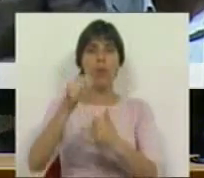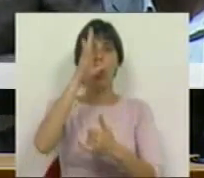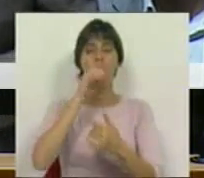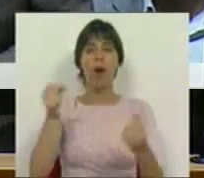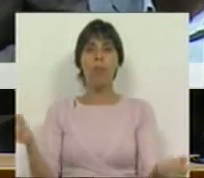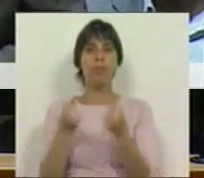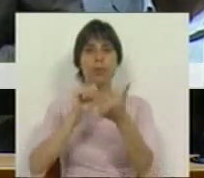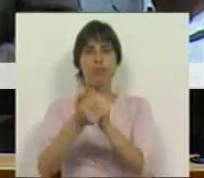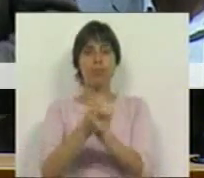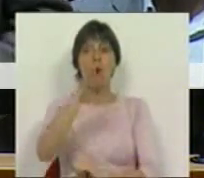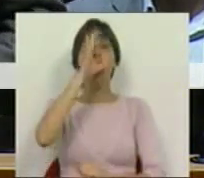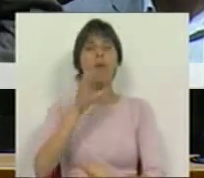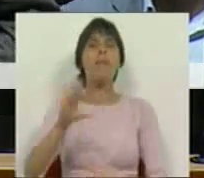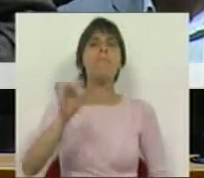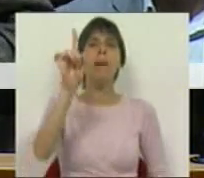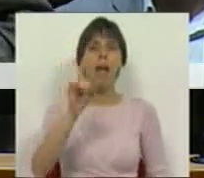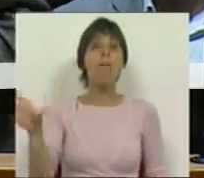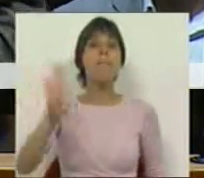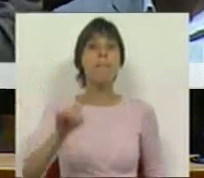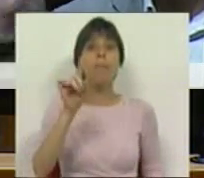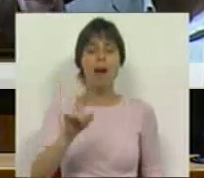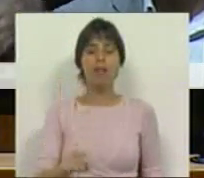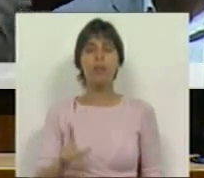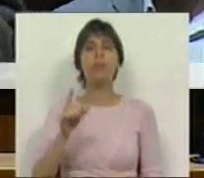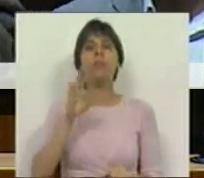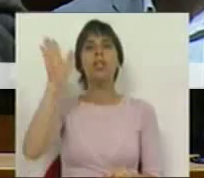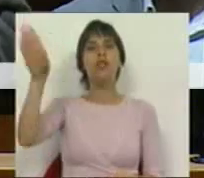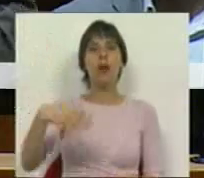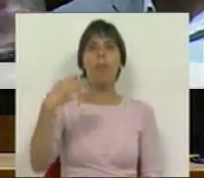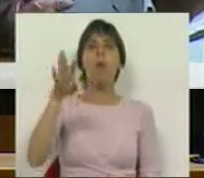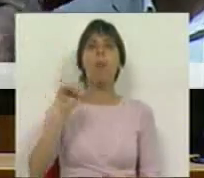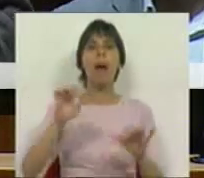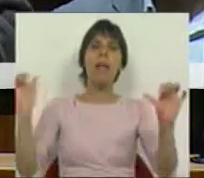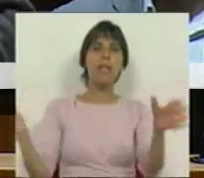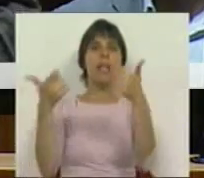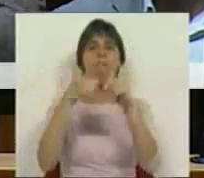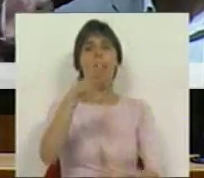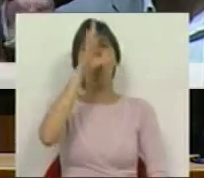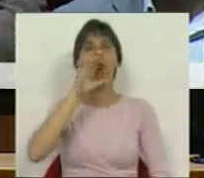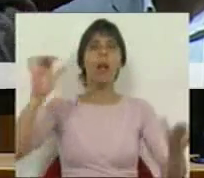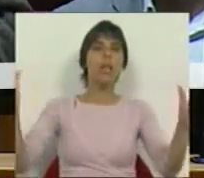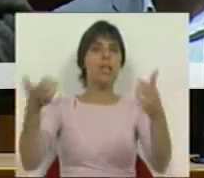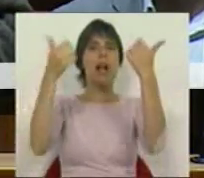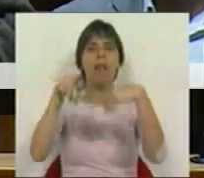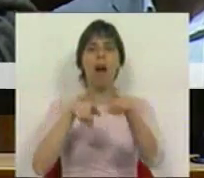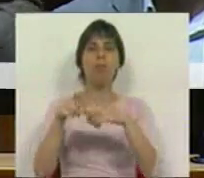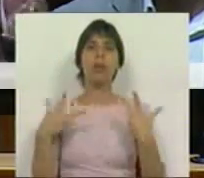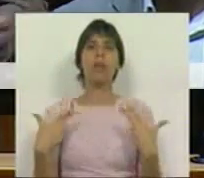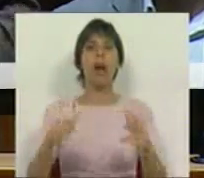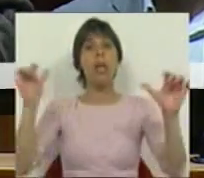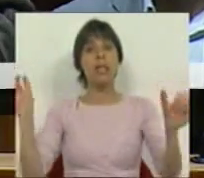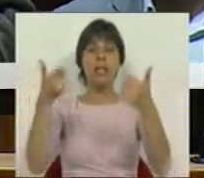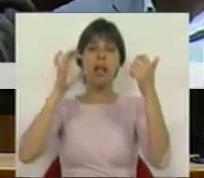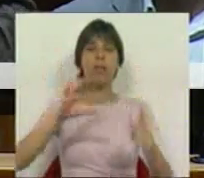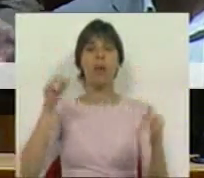recusou remodelar o Governo e mais, e mais, até chamou o PS para salvar o Governo, salvar a política de austeridade